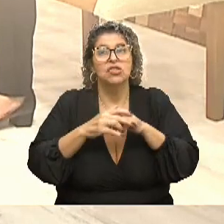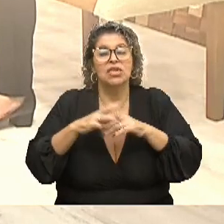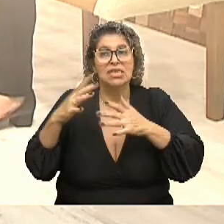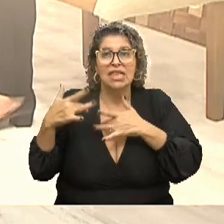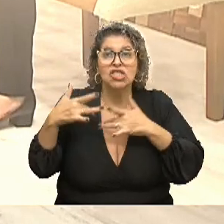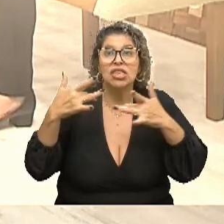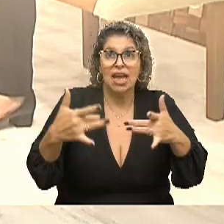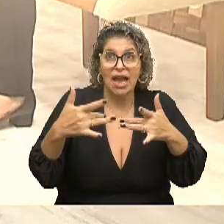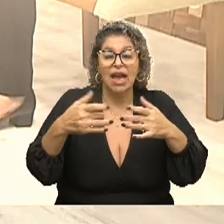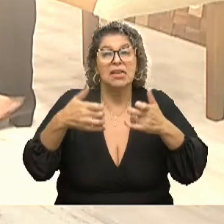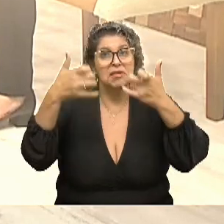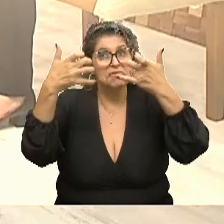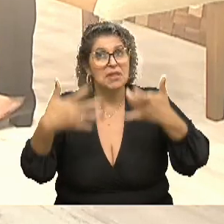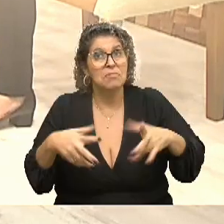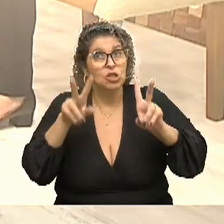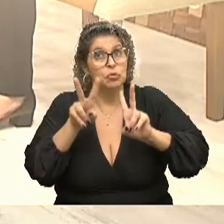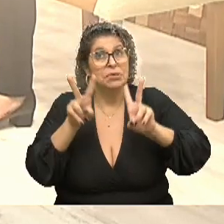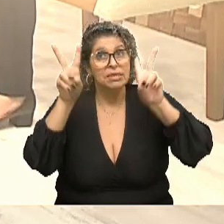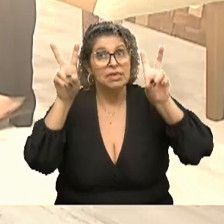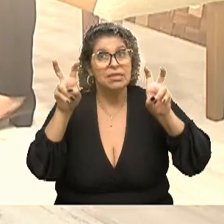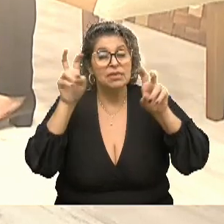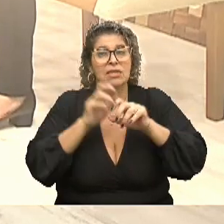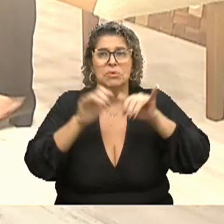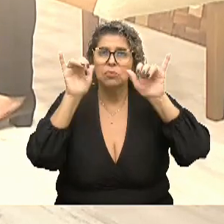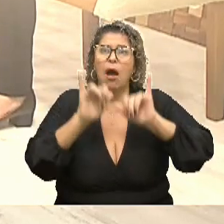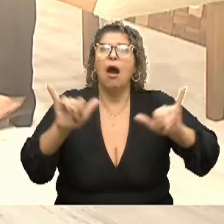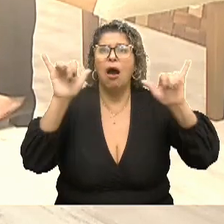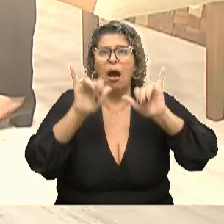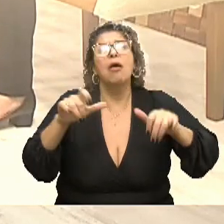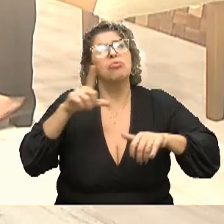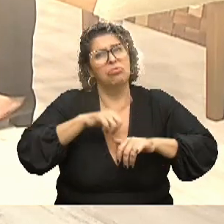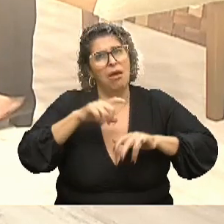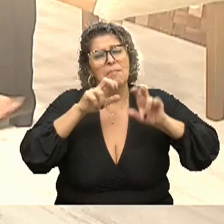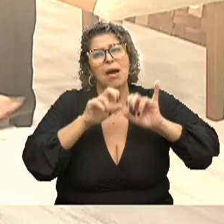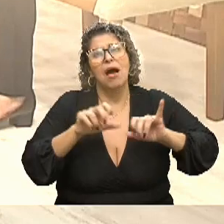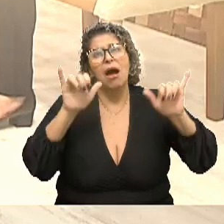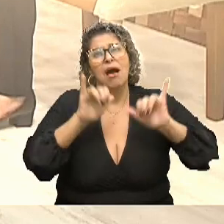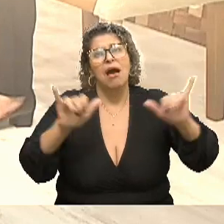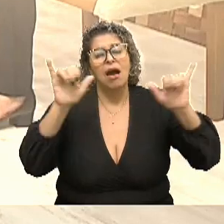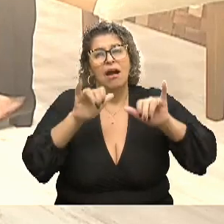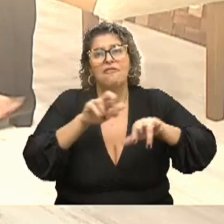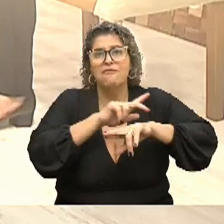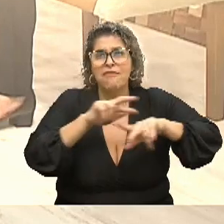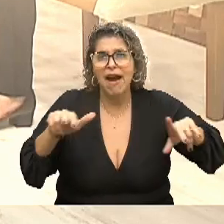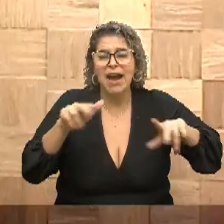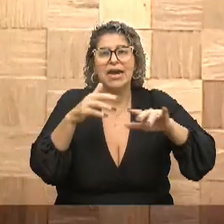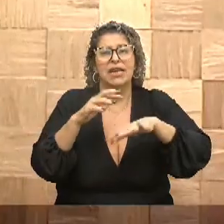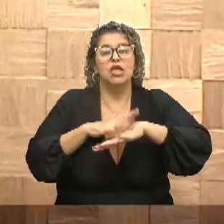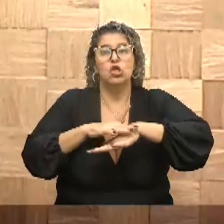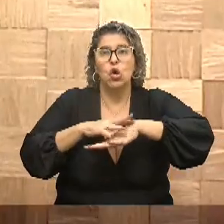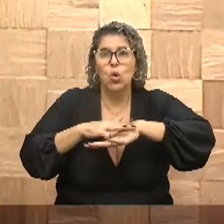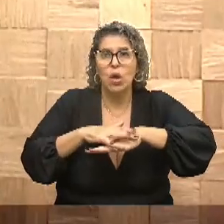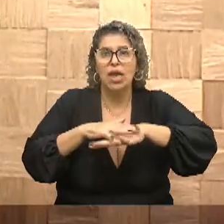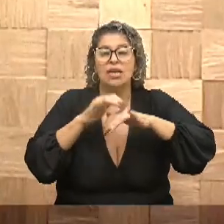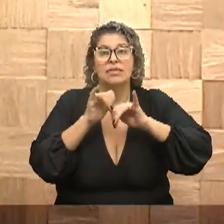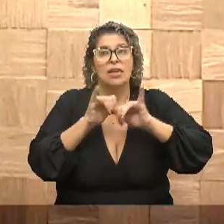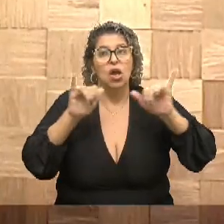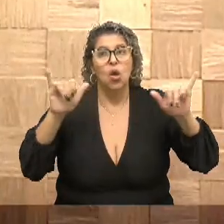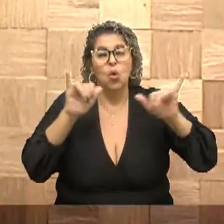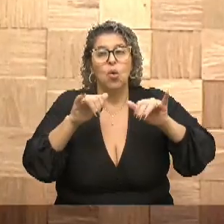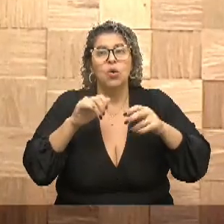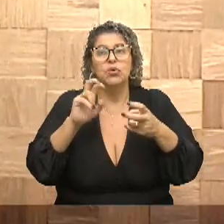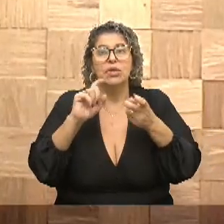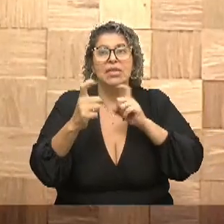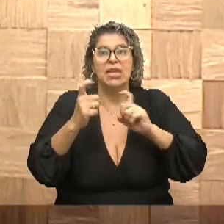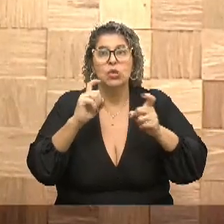falar mais sobre esse assunto, porque a gente tem campanhas para várias doenças e para outros transtornos. Existe uma visibilidade grande